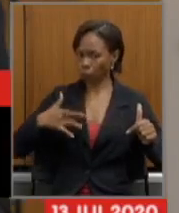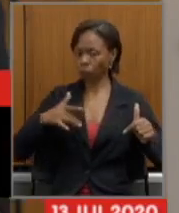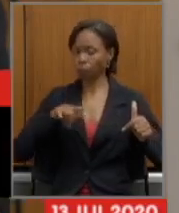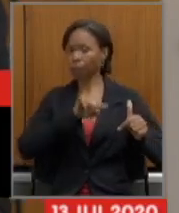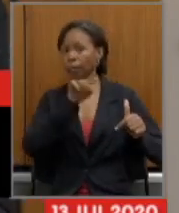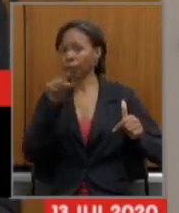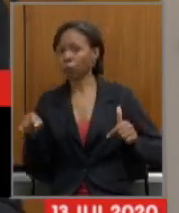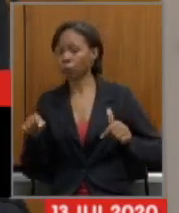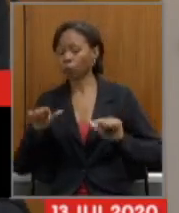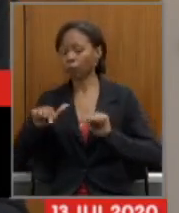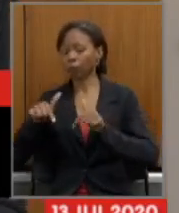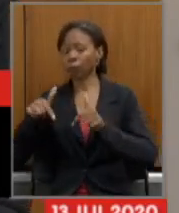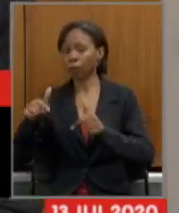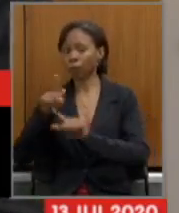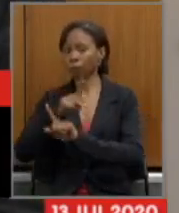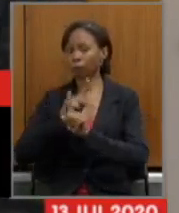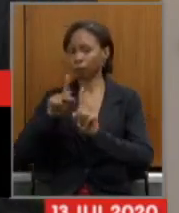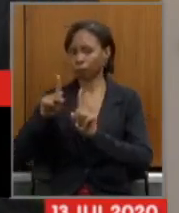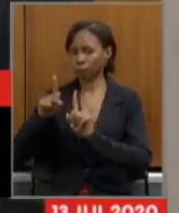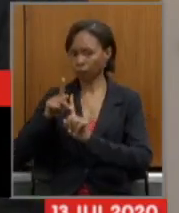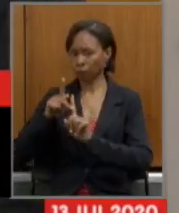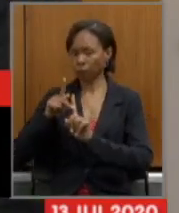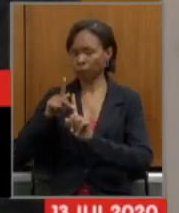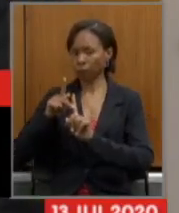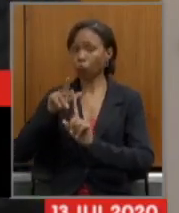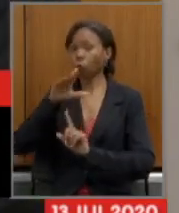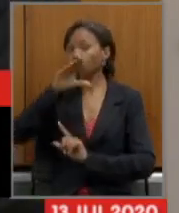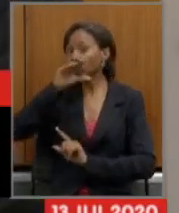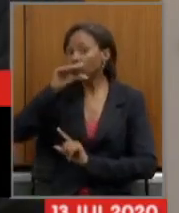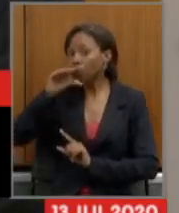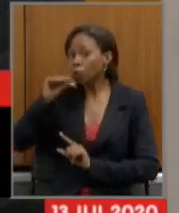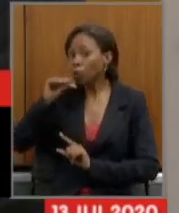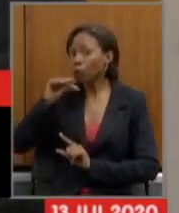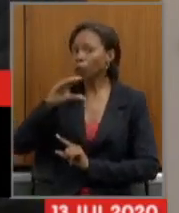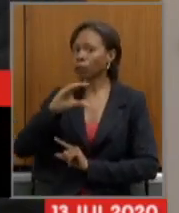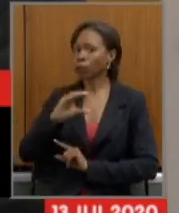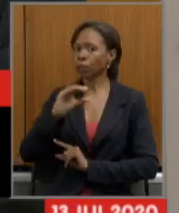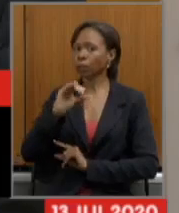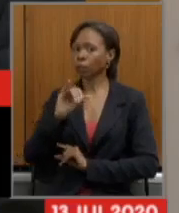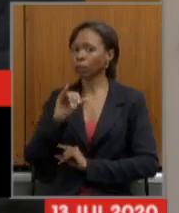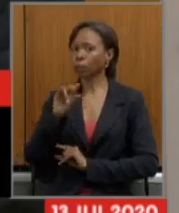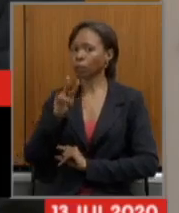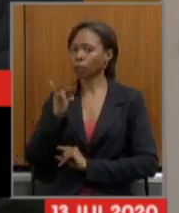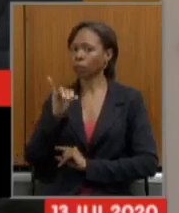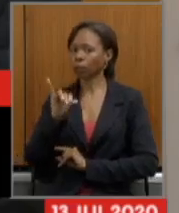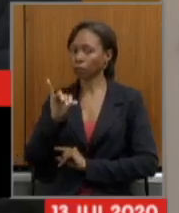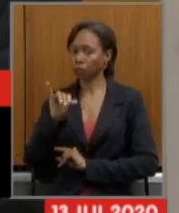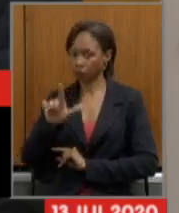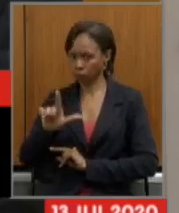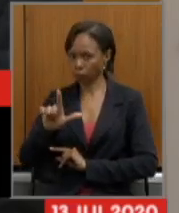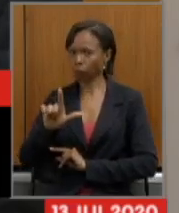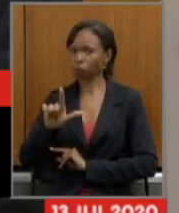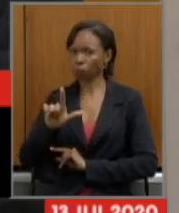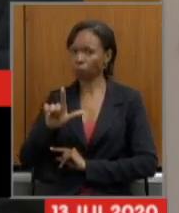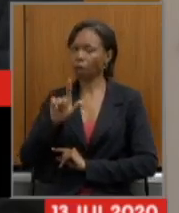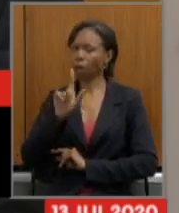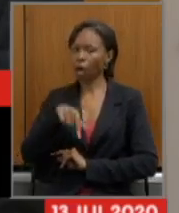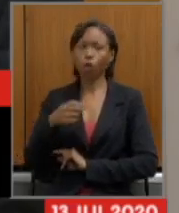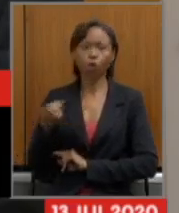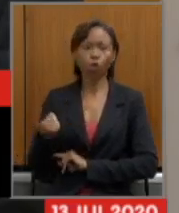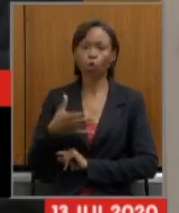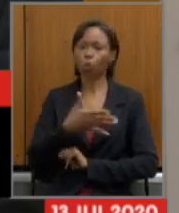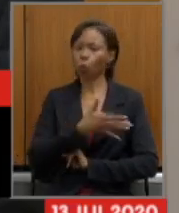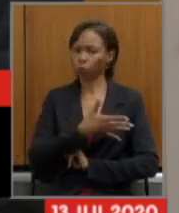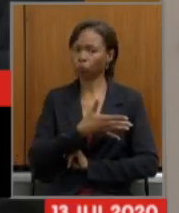previdenciária do servidor civil essa nova autarquia vai ter um